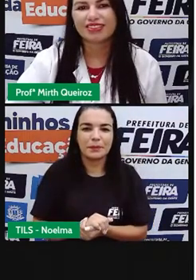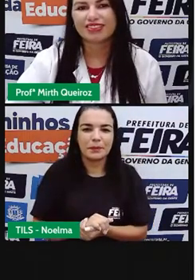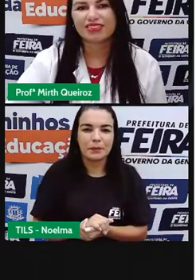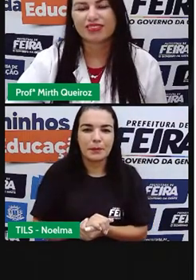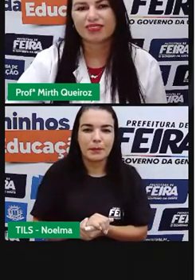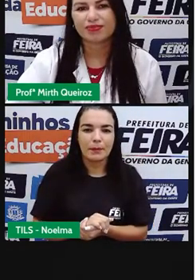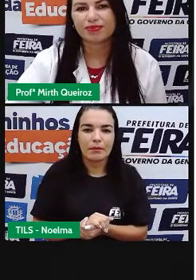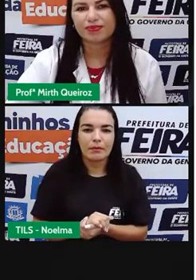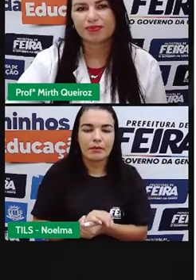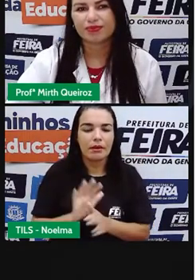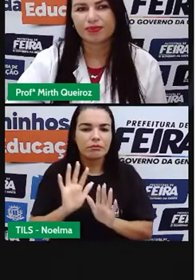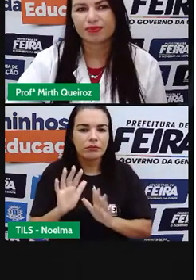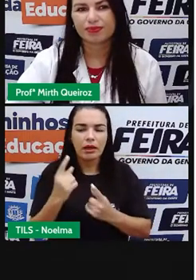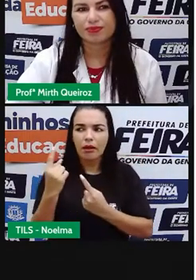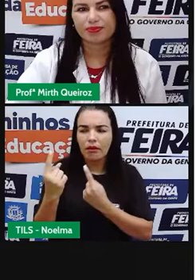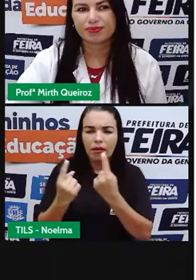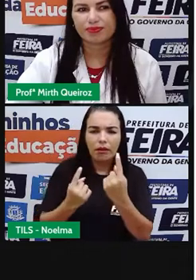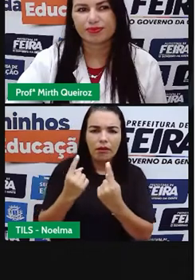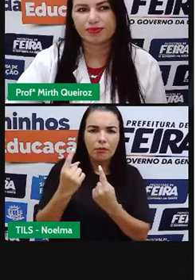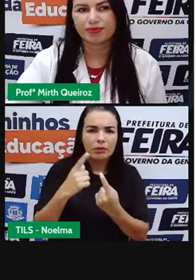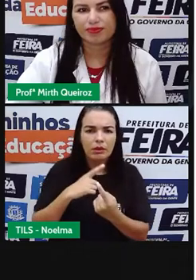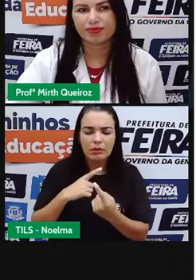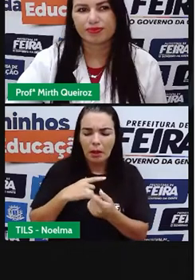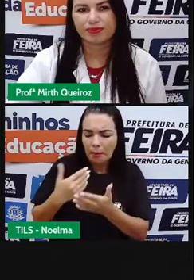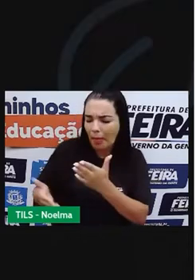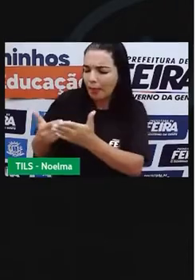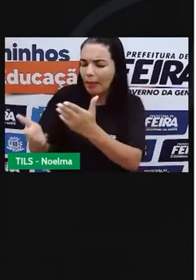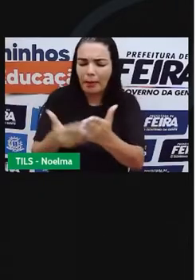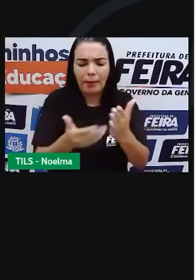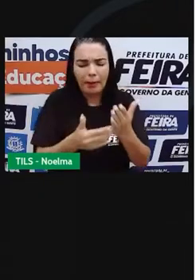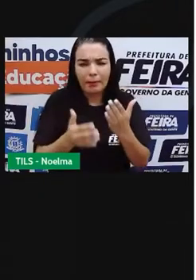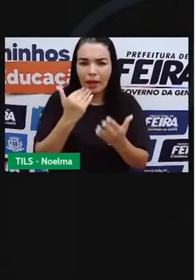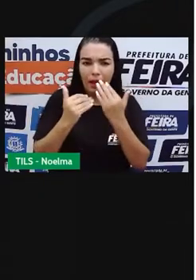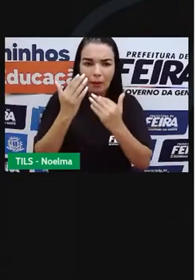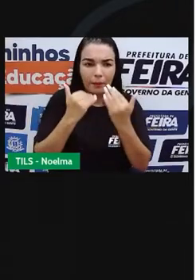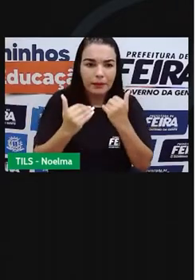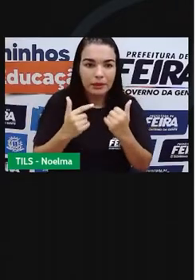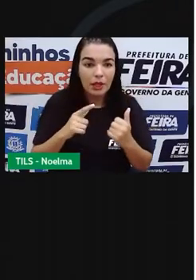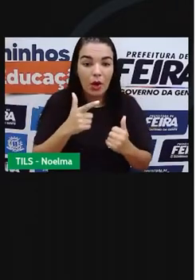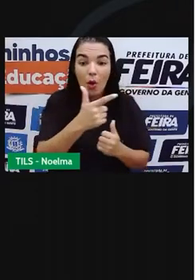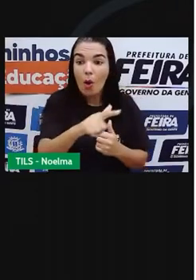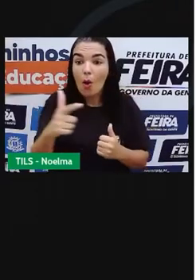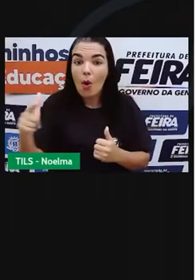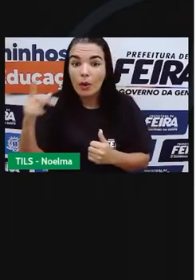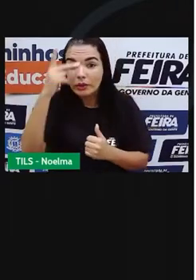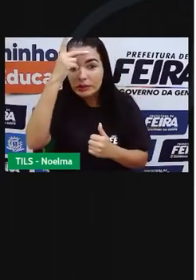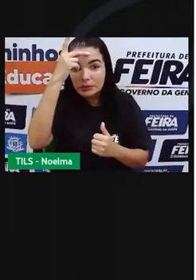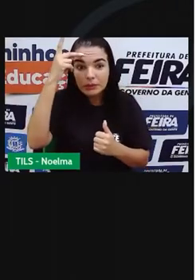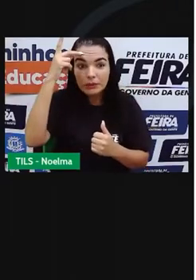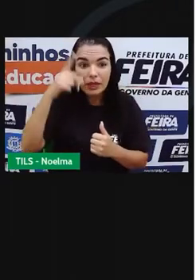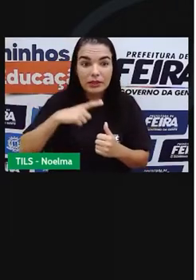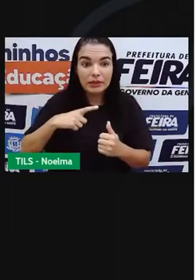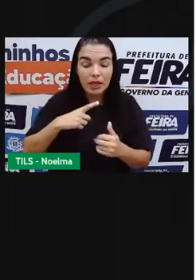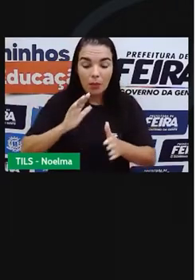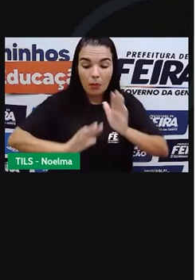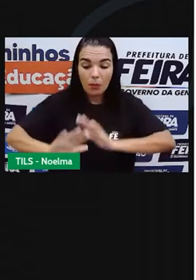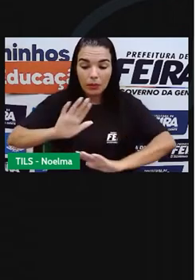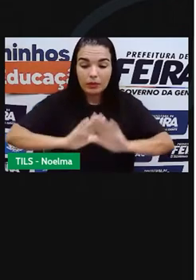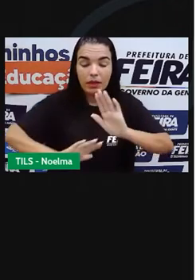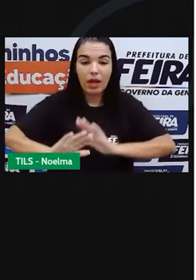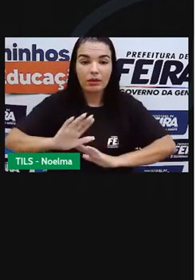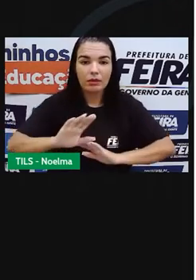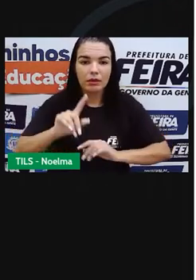Enquanto alguns desperdiçam, outros rejeitam comida. Mas isso pode ser reflexo de graves distúrbios alimentares, como